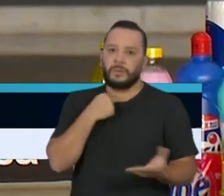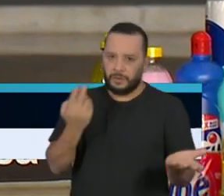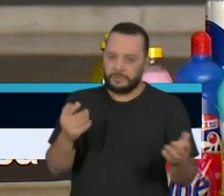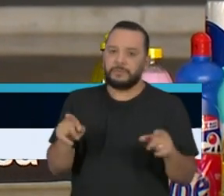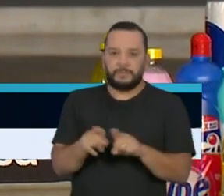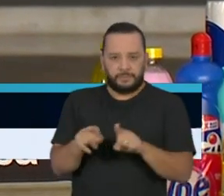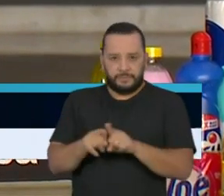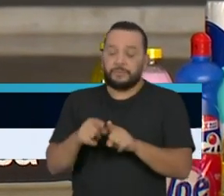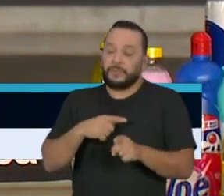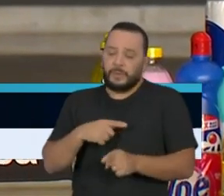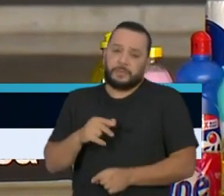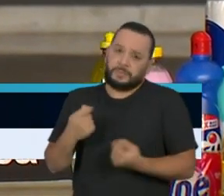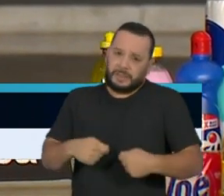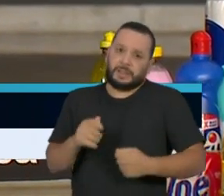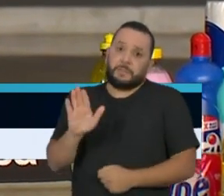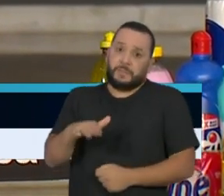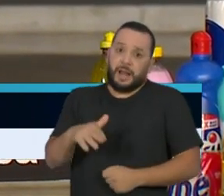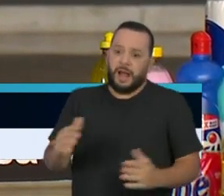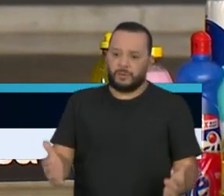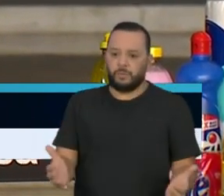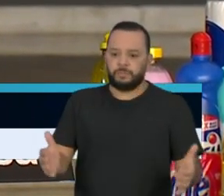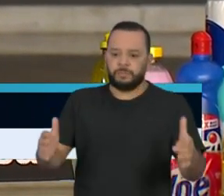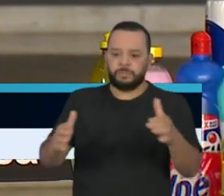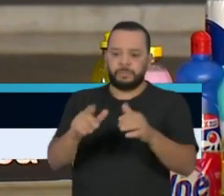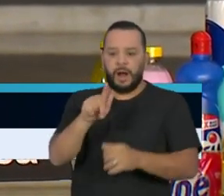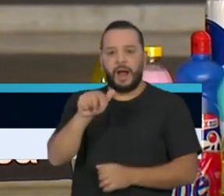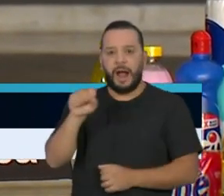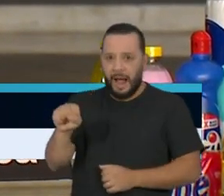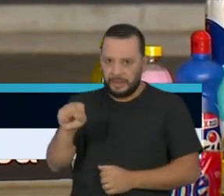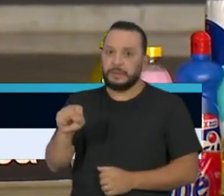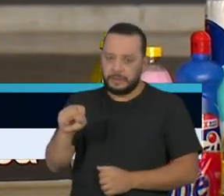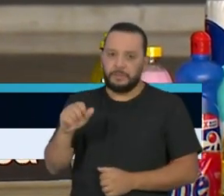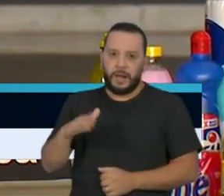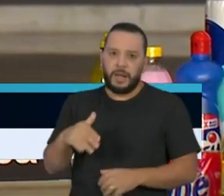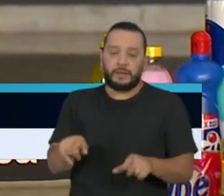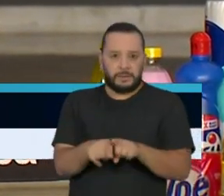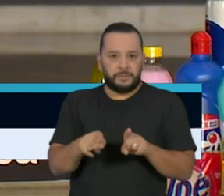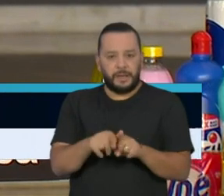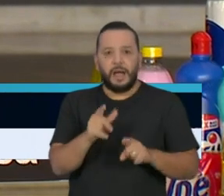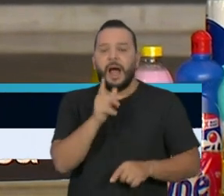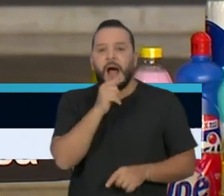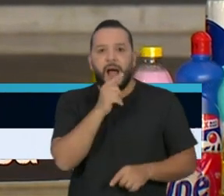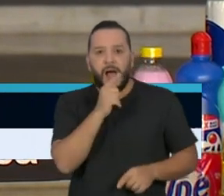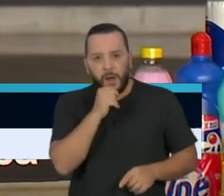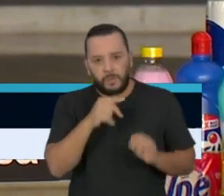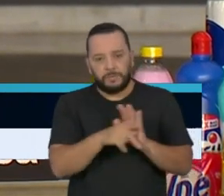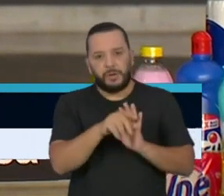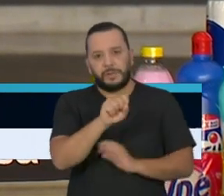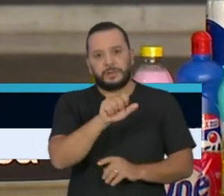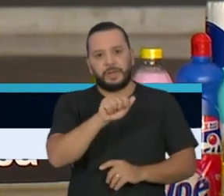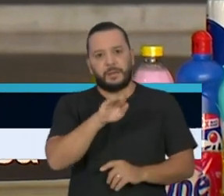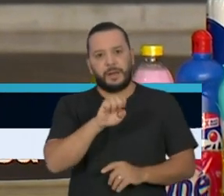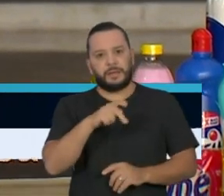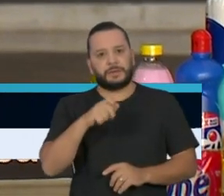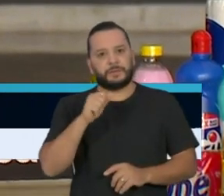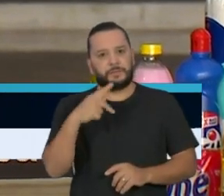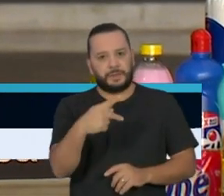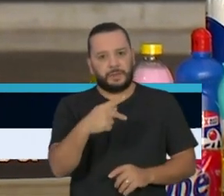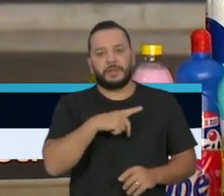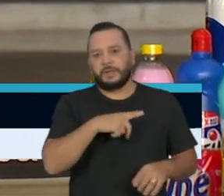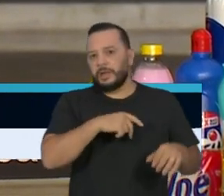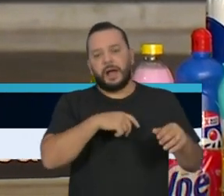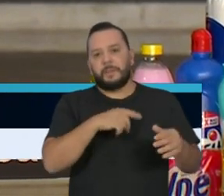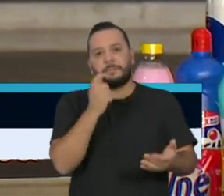botijões de gás, suspensão da tarifa social das contas de água da Sabesp, 2.400